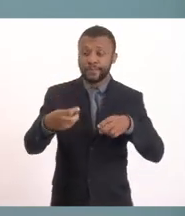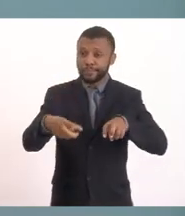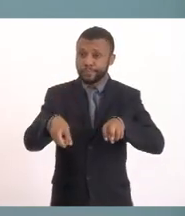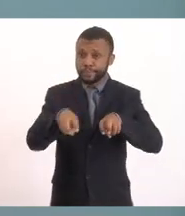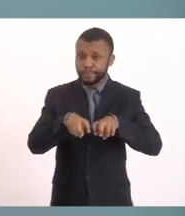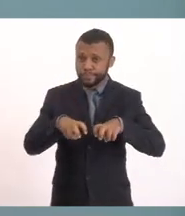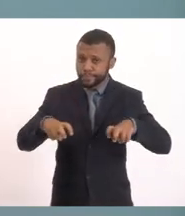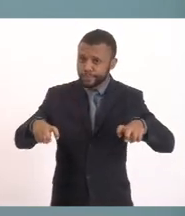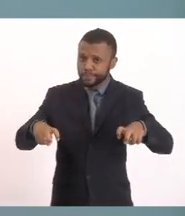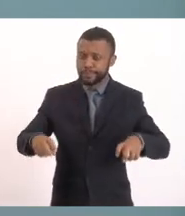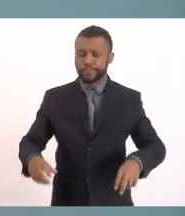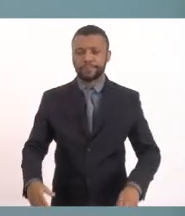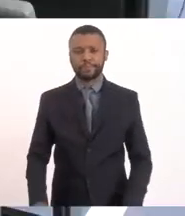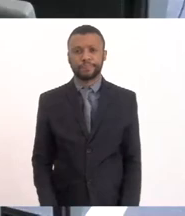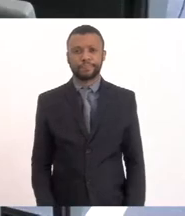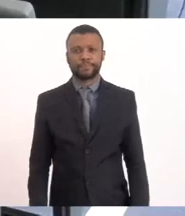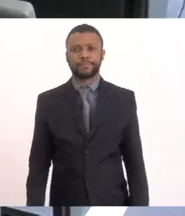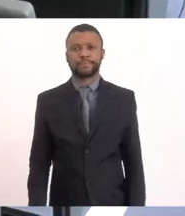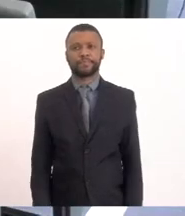Acho que só ele não escutou.